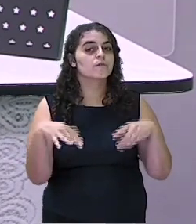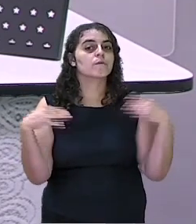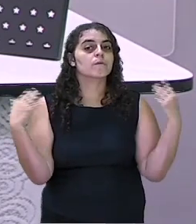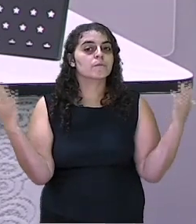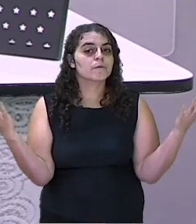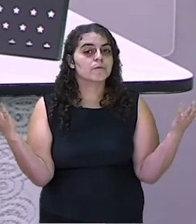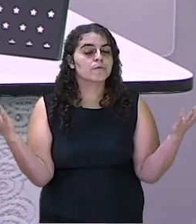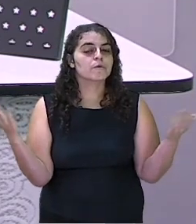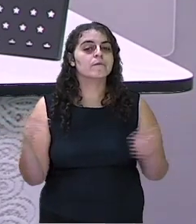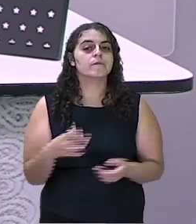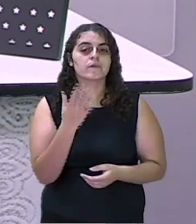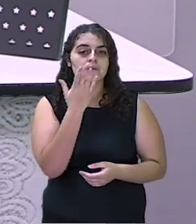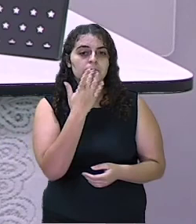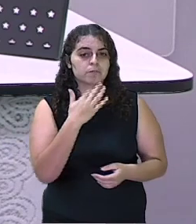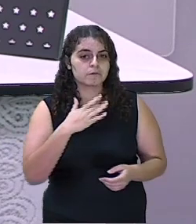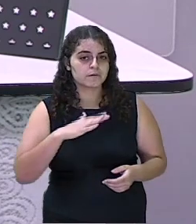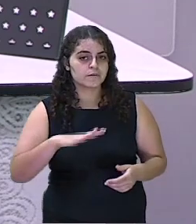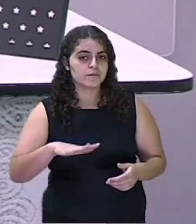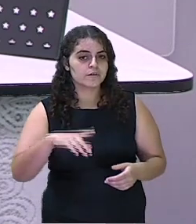é o público-alvo?